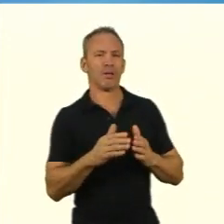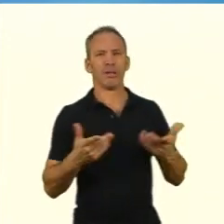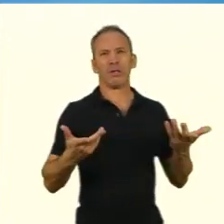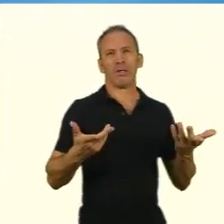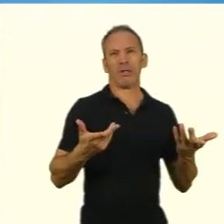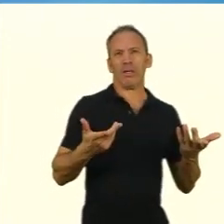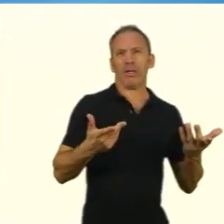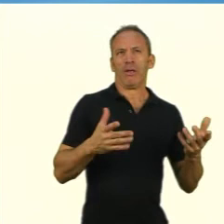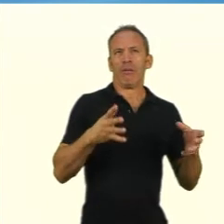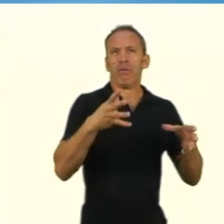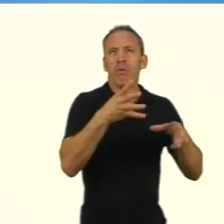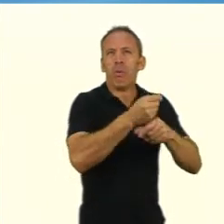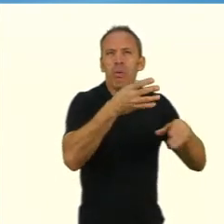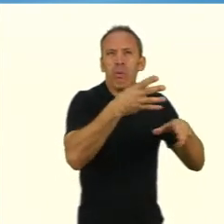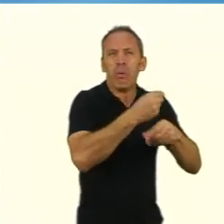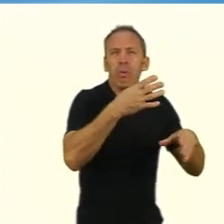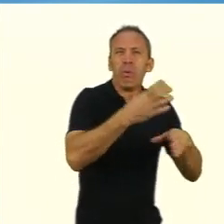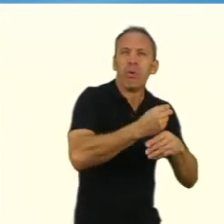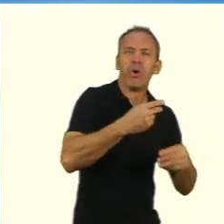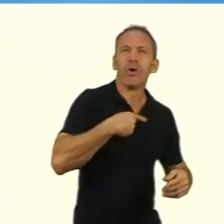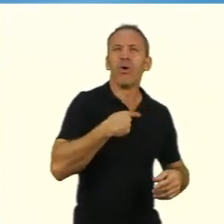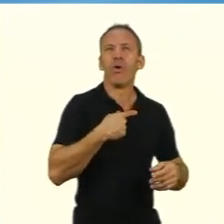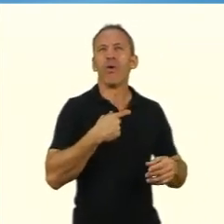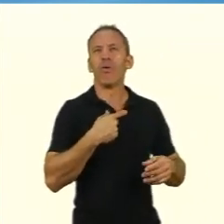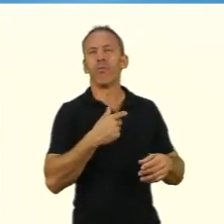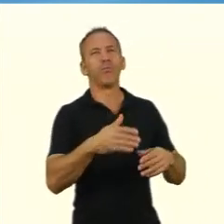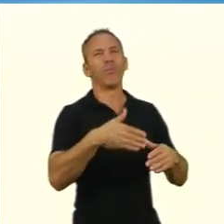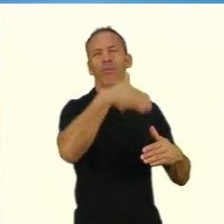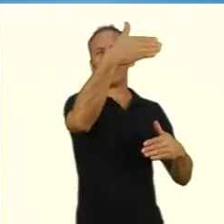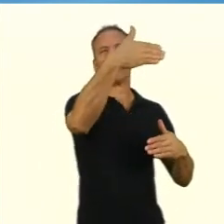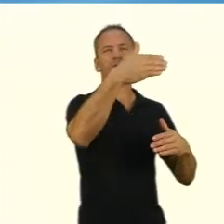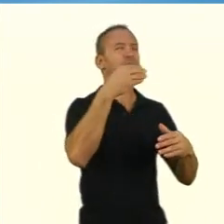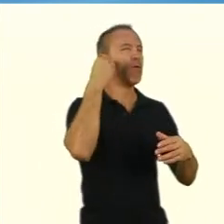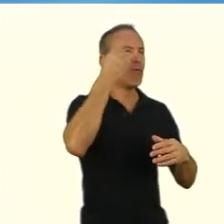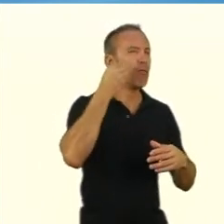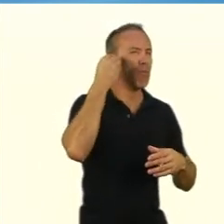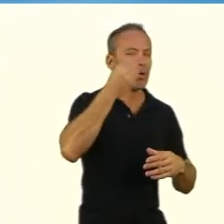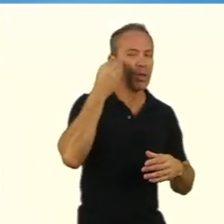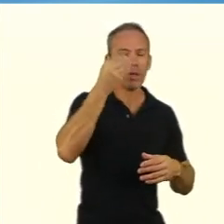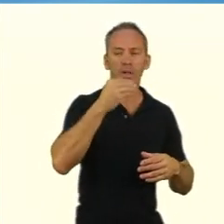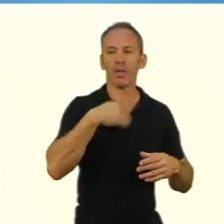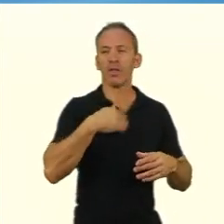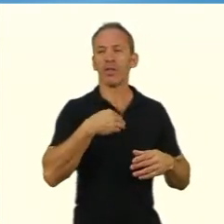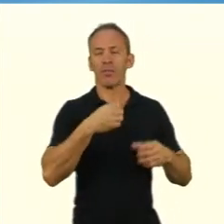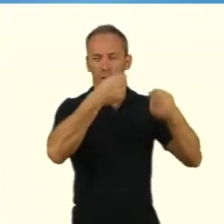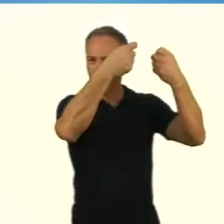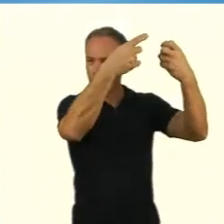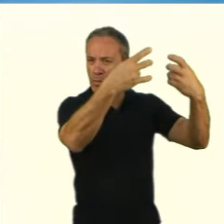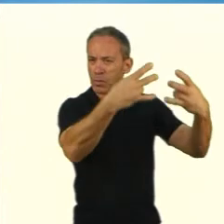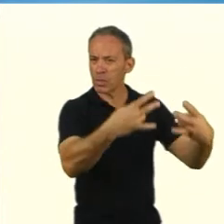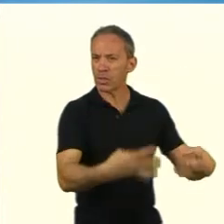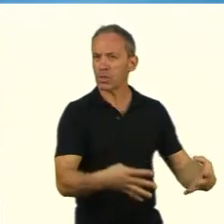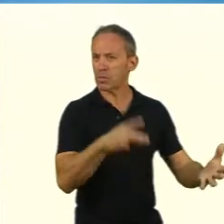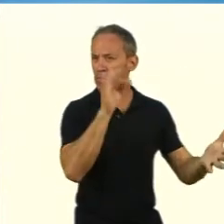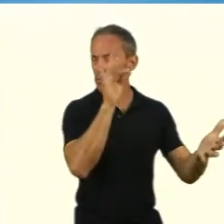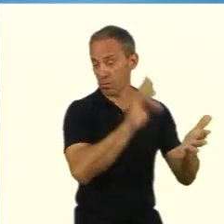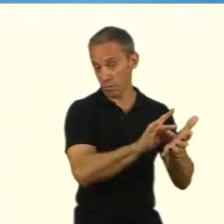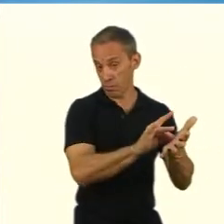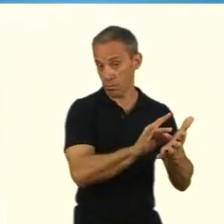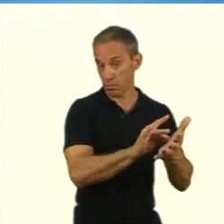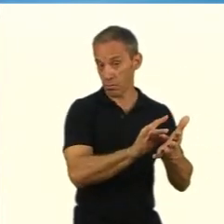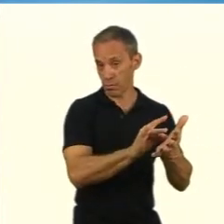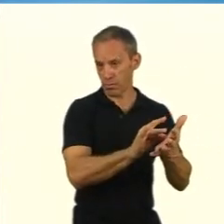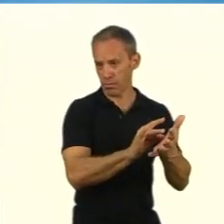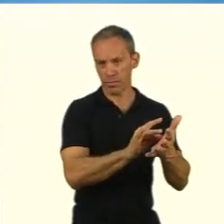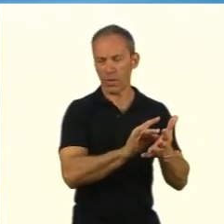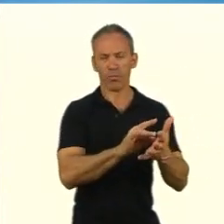terceira parte do problema seria a formulação de hipóteses e, a partir das hipóteses, os